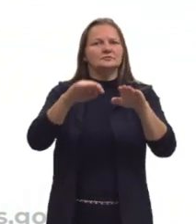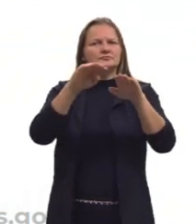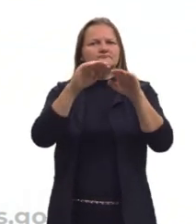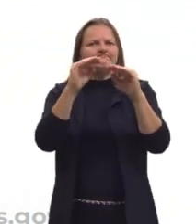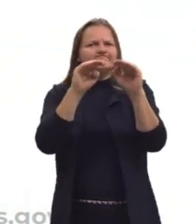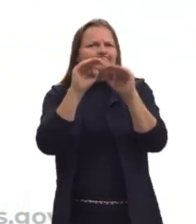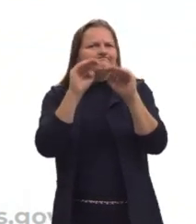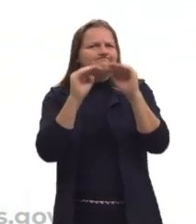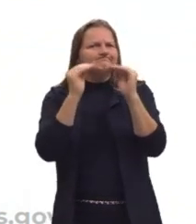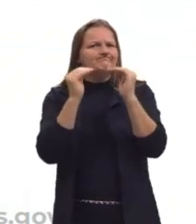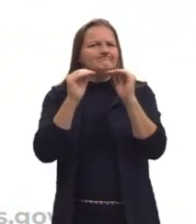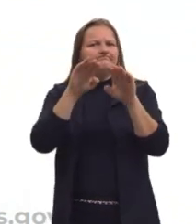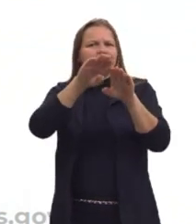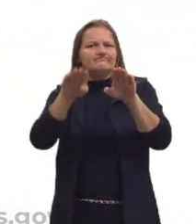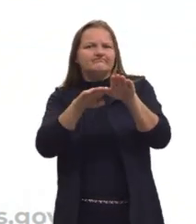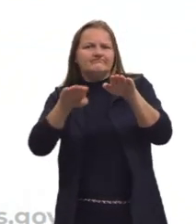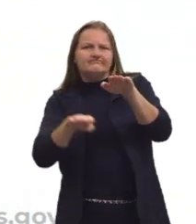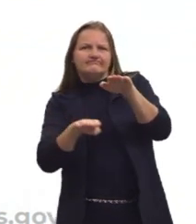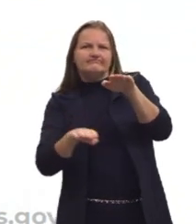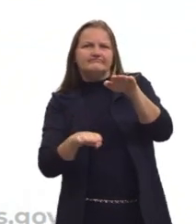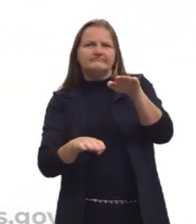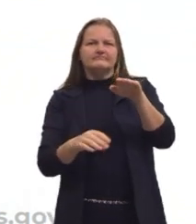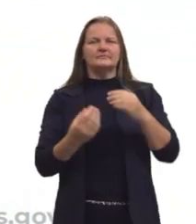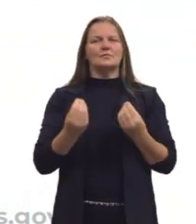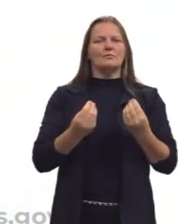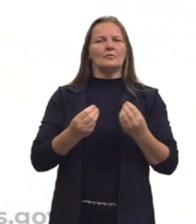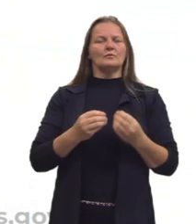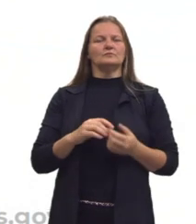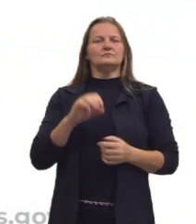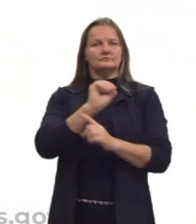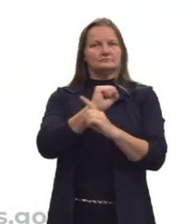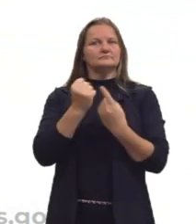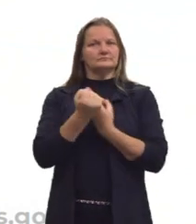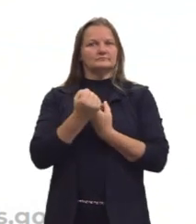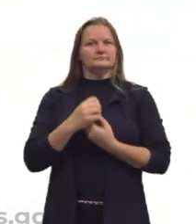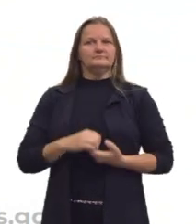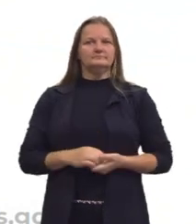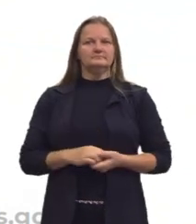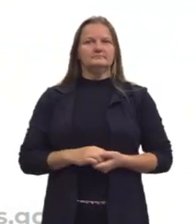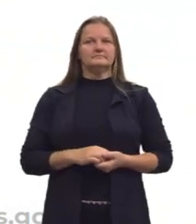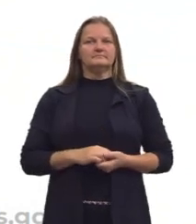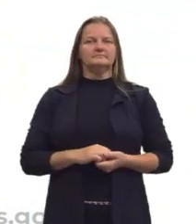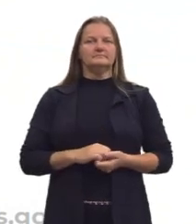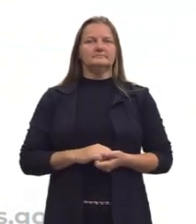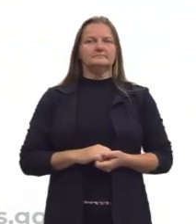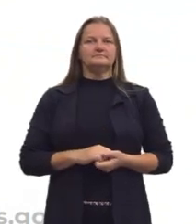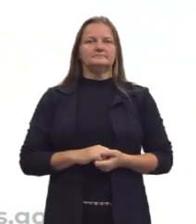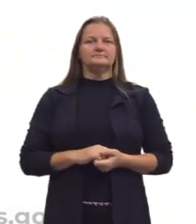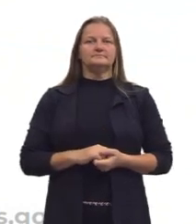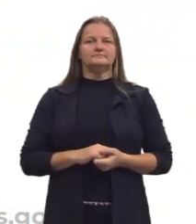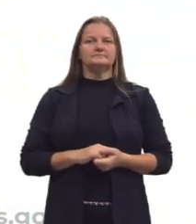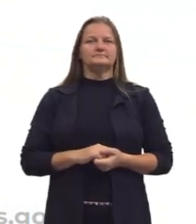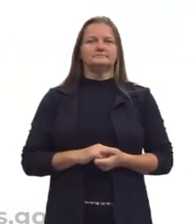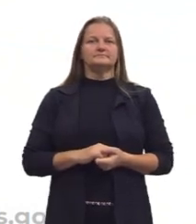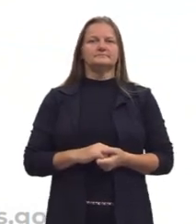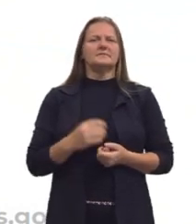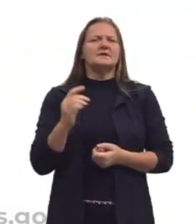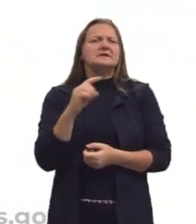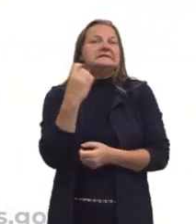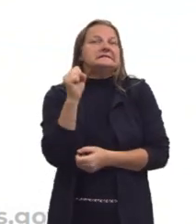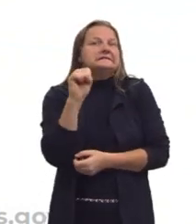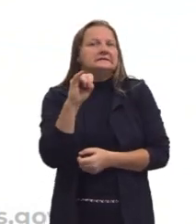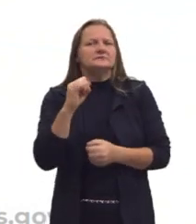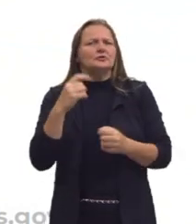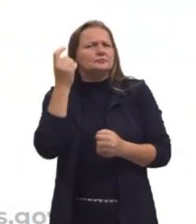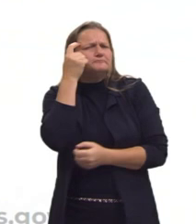estratificação e classe social. Quando nós nos deparamos, enfim, quando